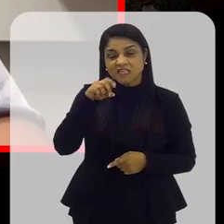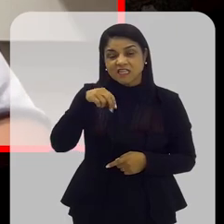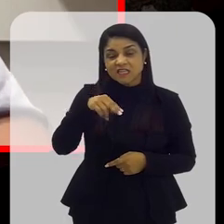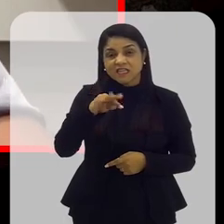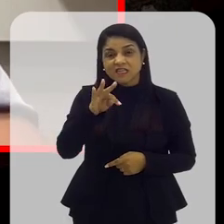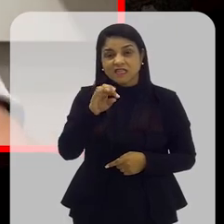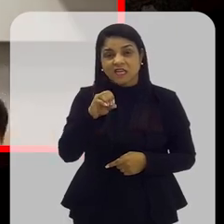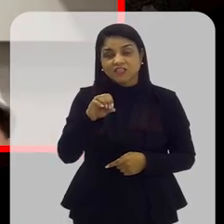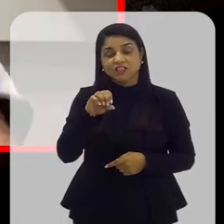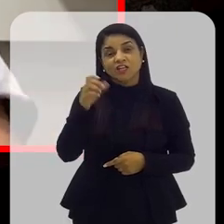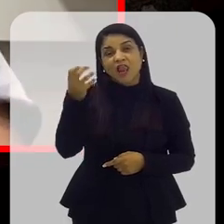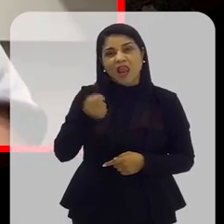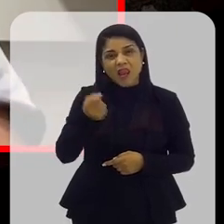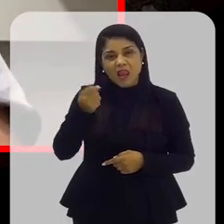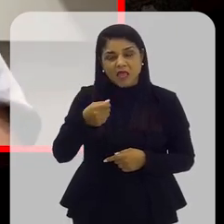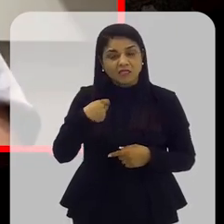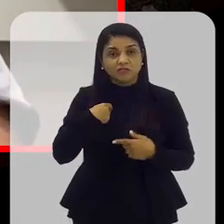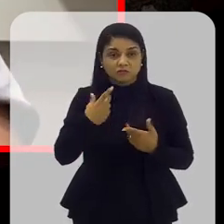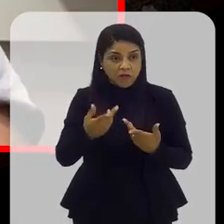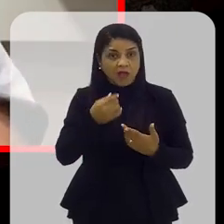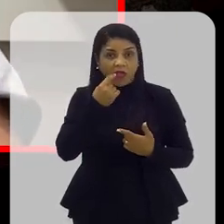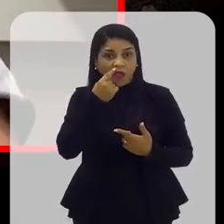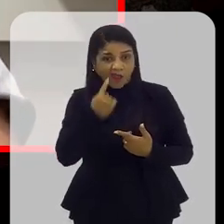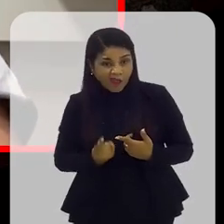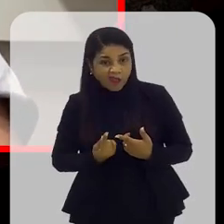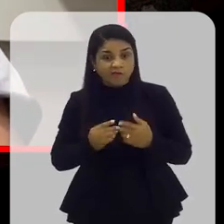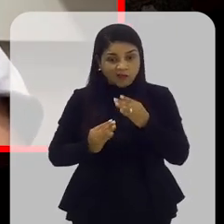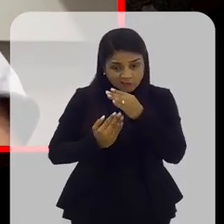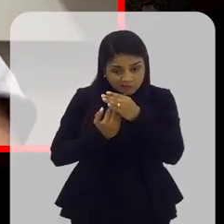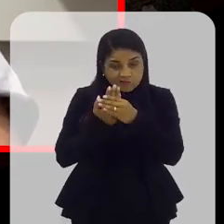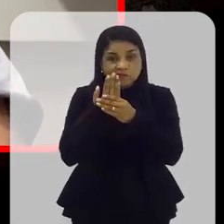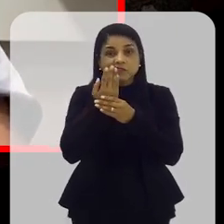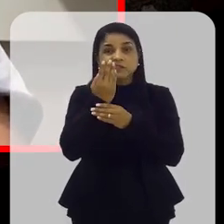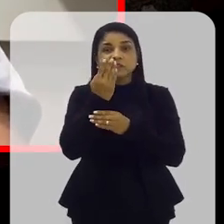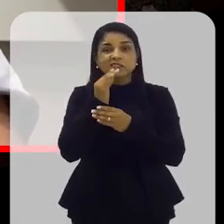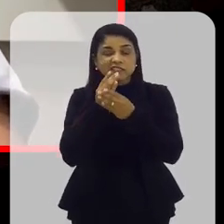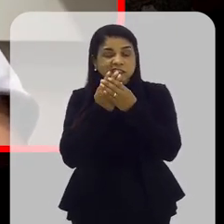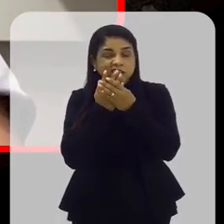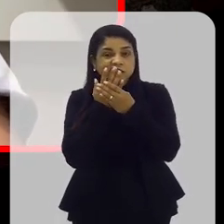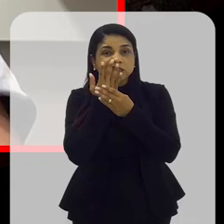esse dente vai estar na boca depois, onde vai ter um dente permanente também.